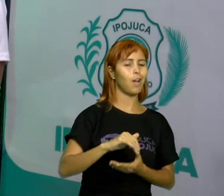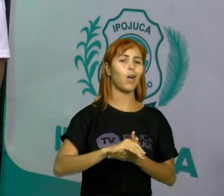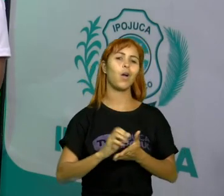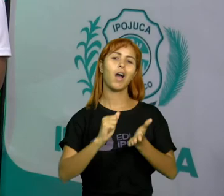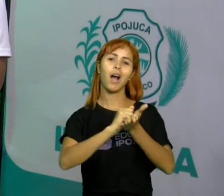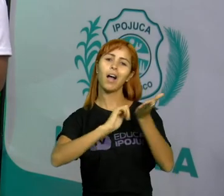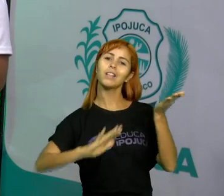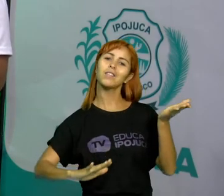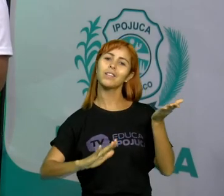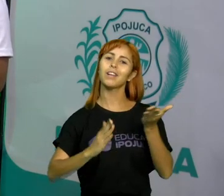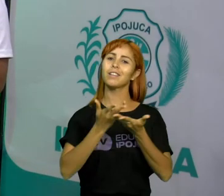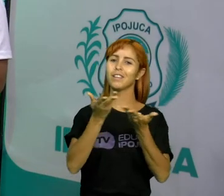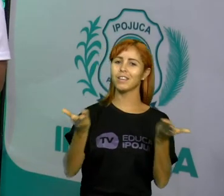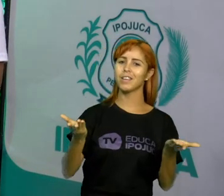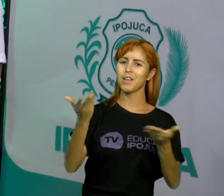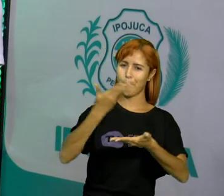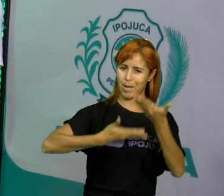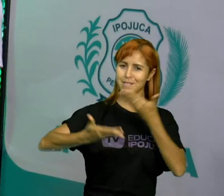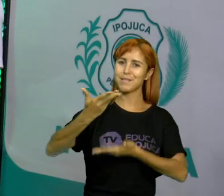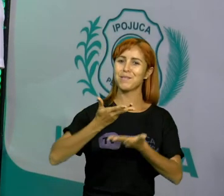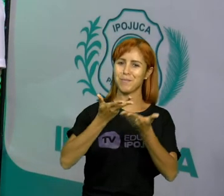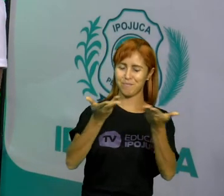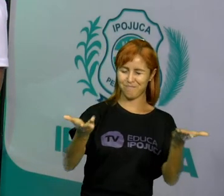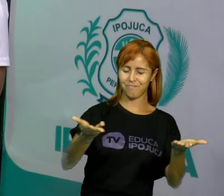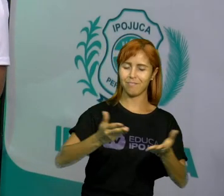desafio e participe!